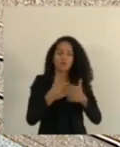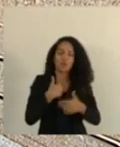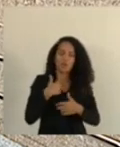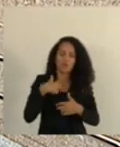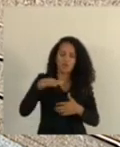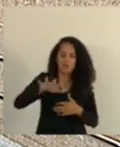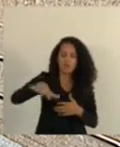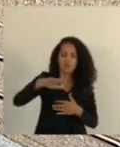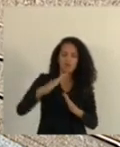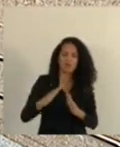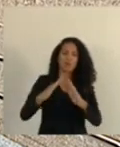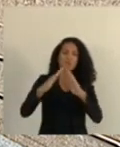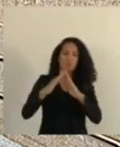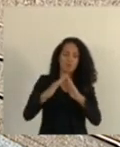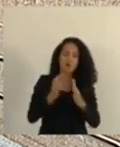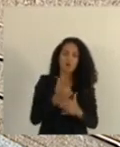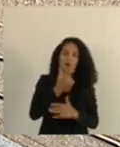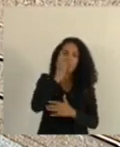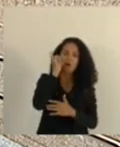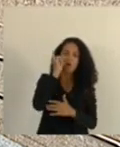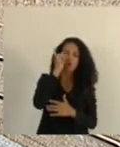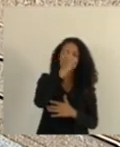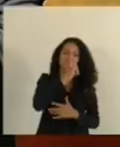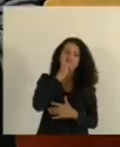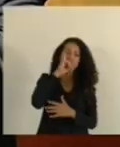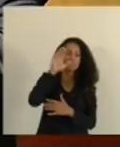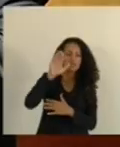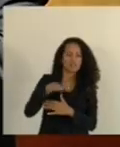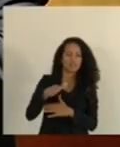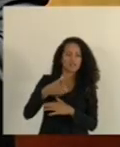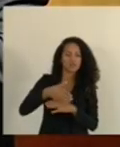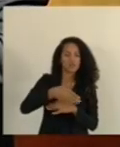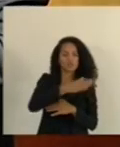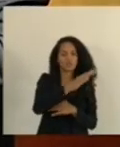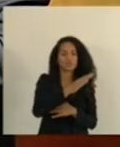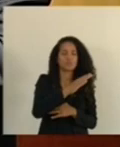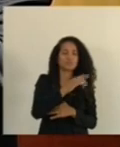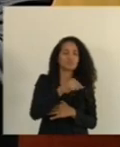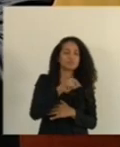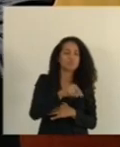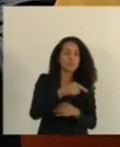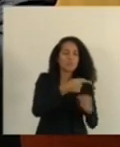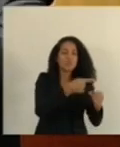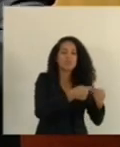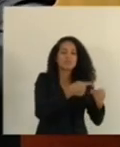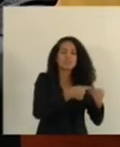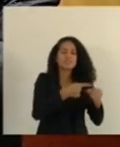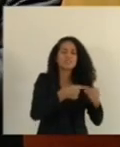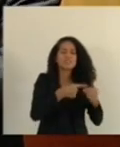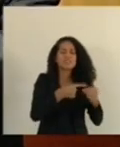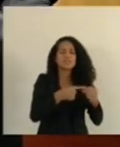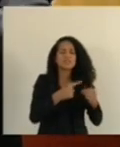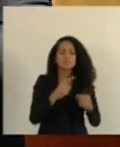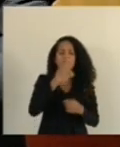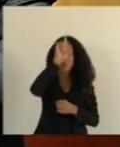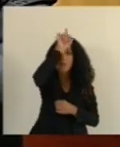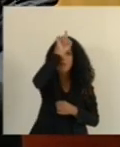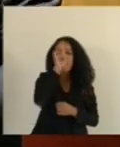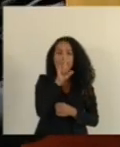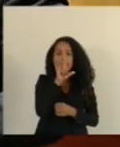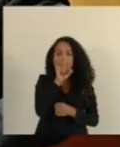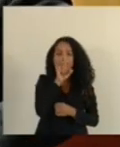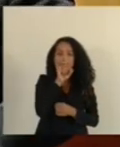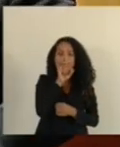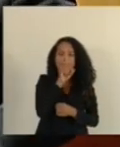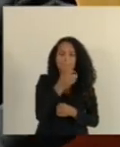na região tive ontem domingo à tarde do lado do município lá no município de Pedro Canário na localidade